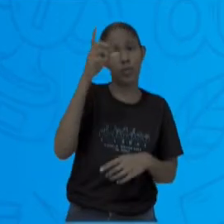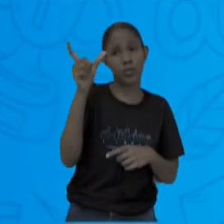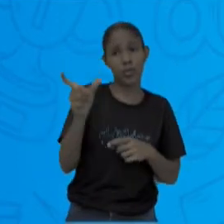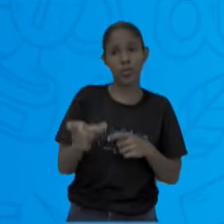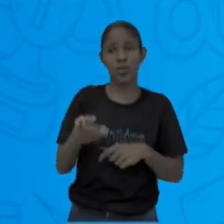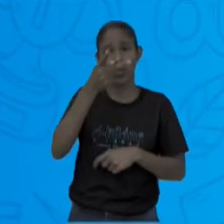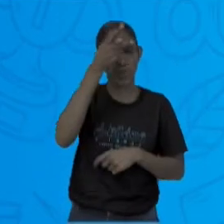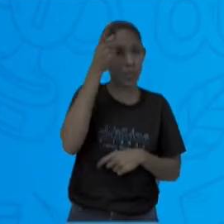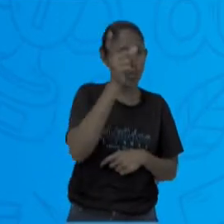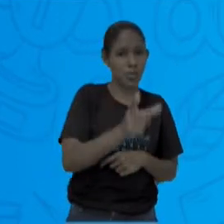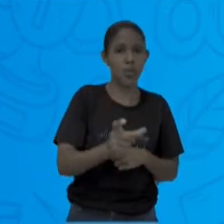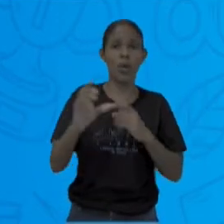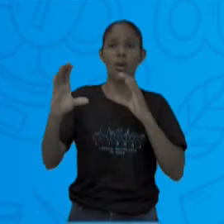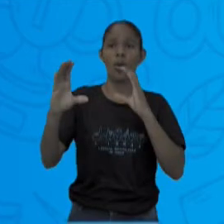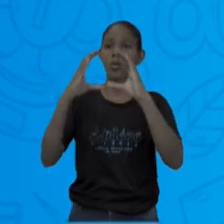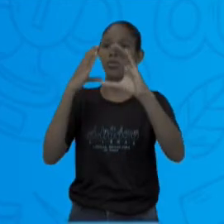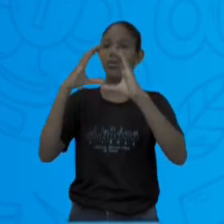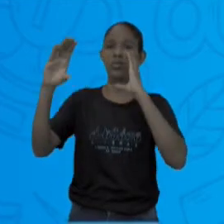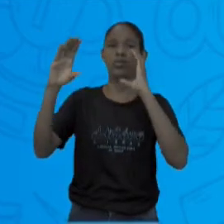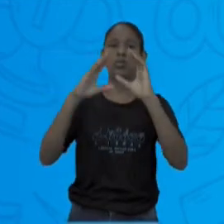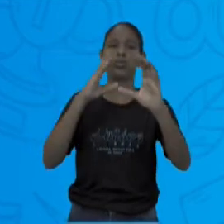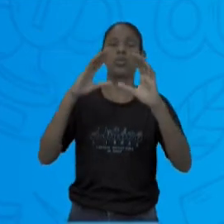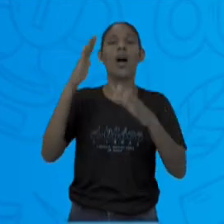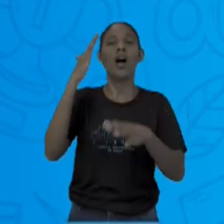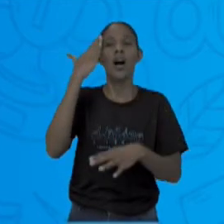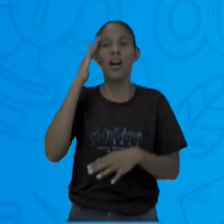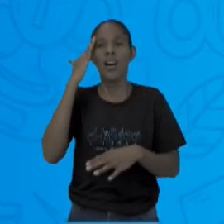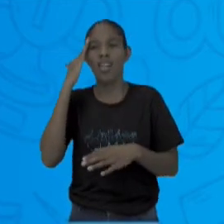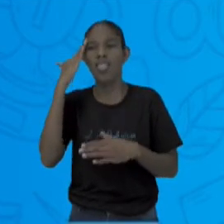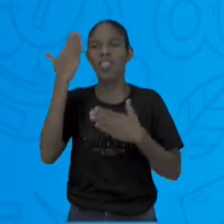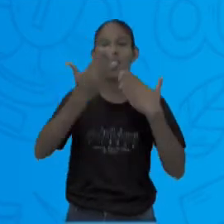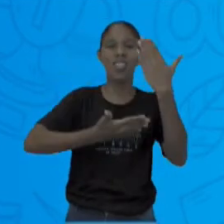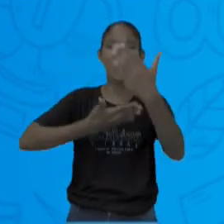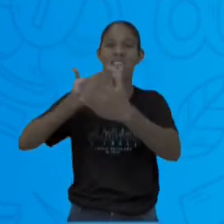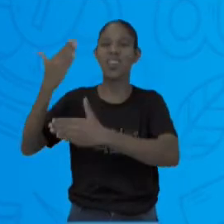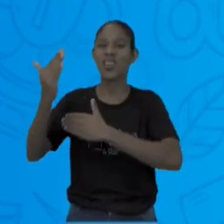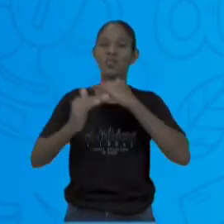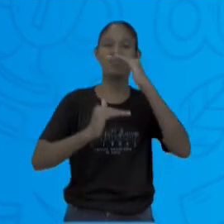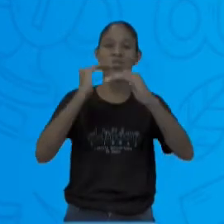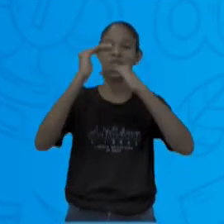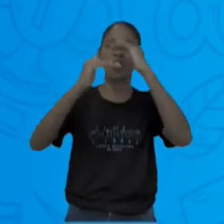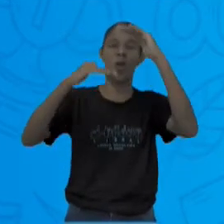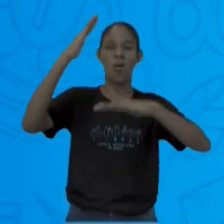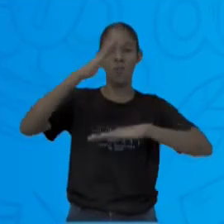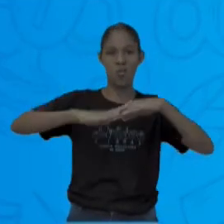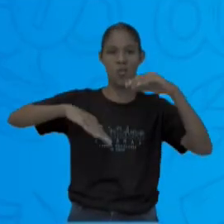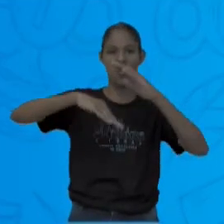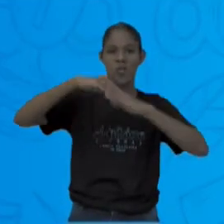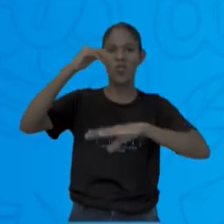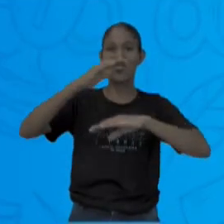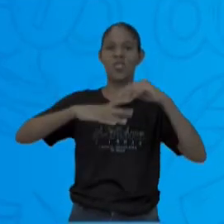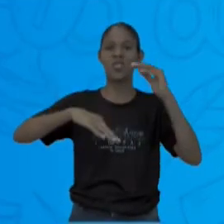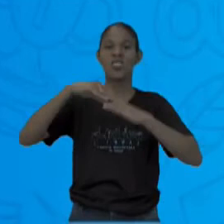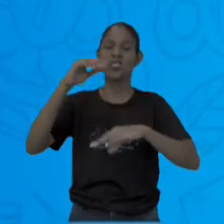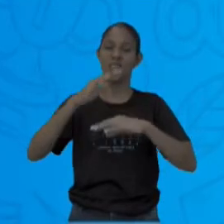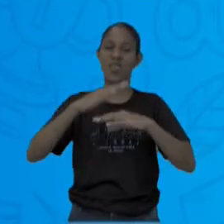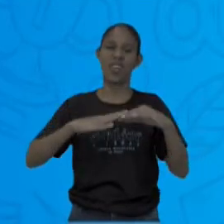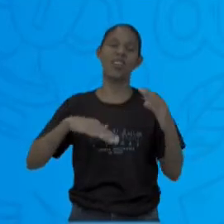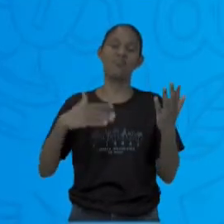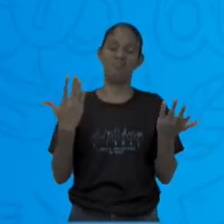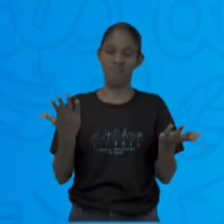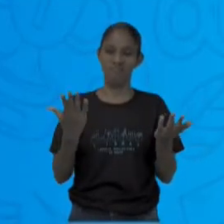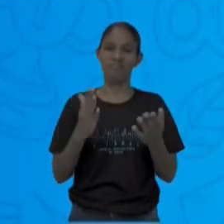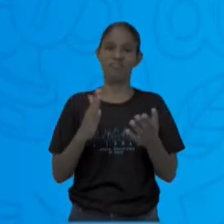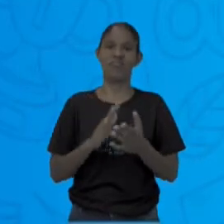para o desenvolvimento de habilidades pessoais e profissionais. Né, gente? Porque a gente tem que saber